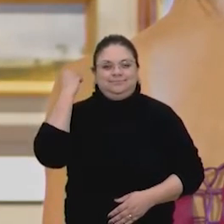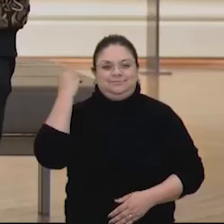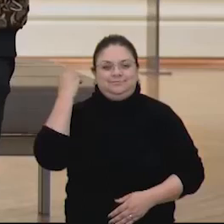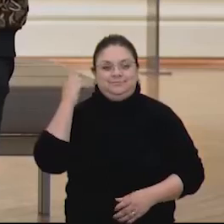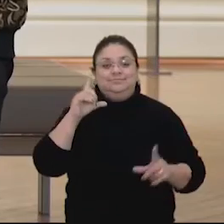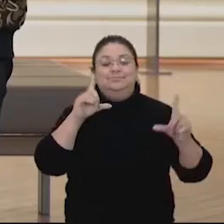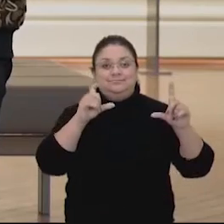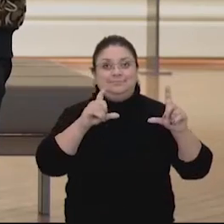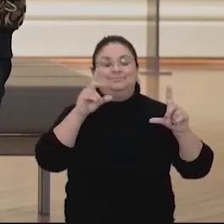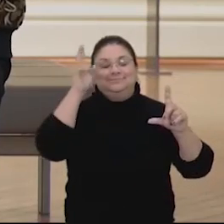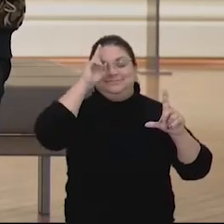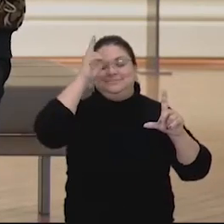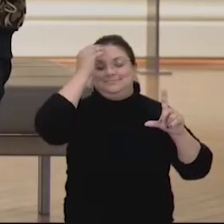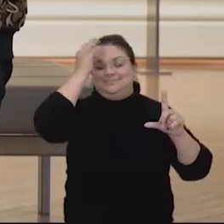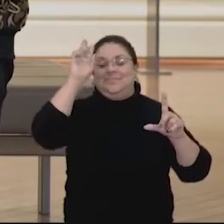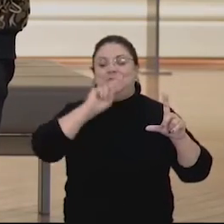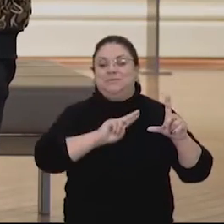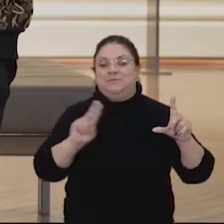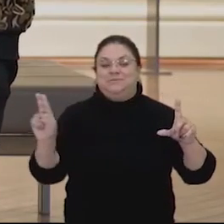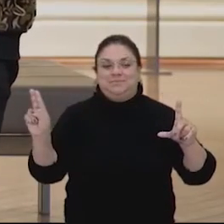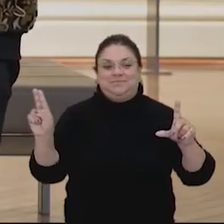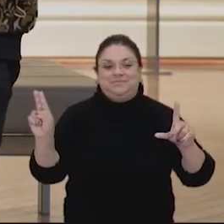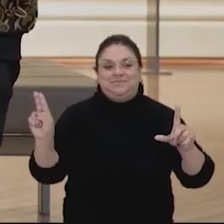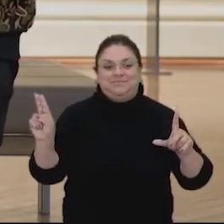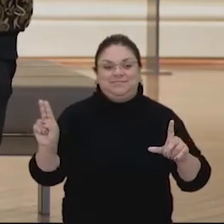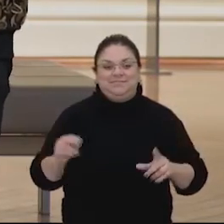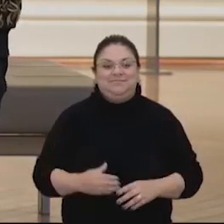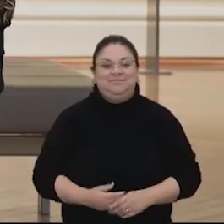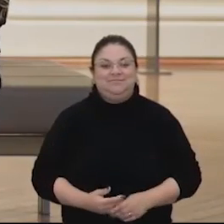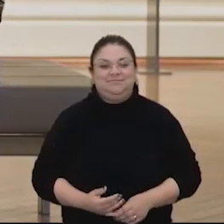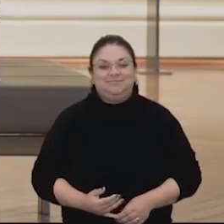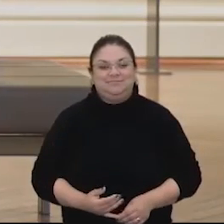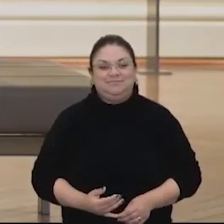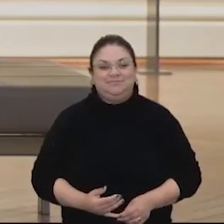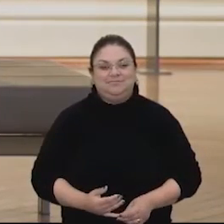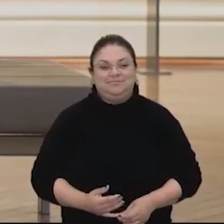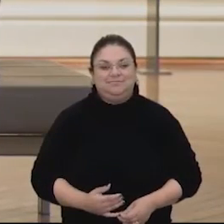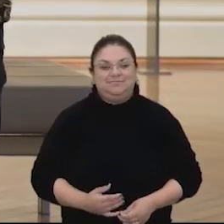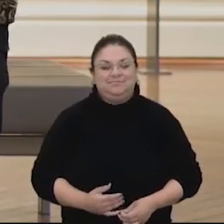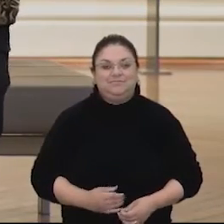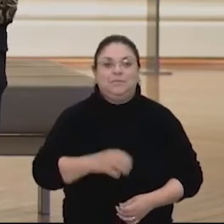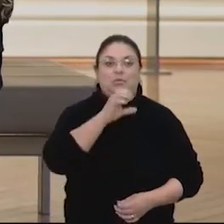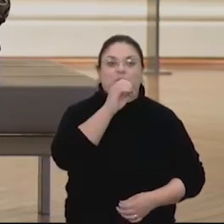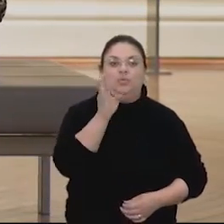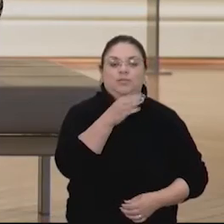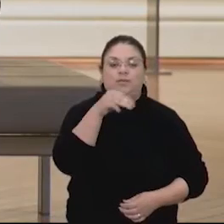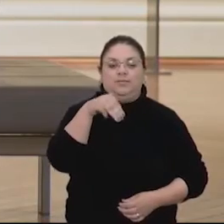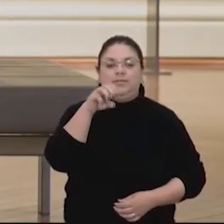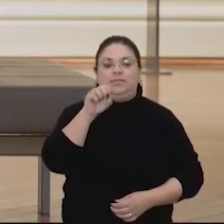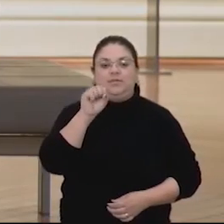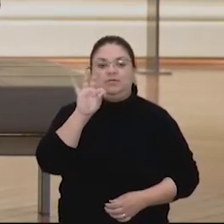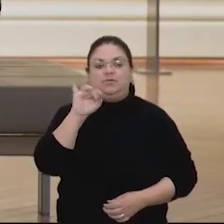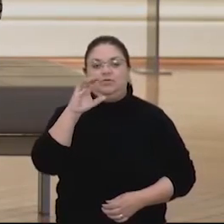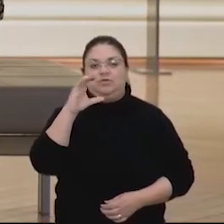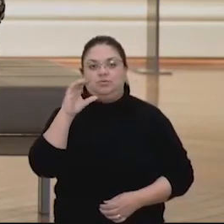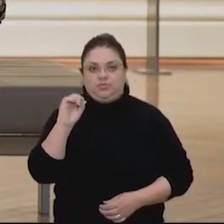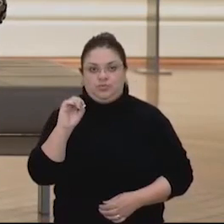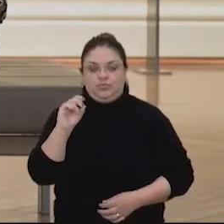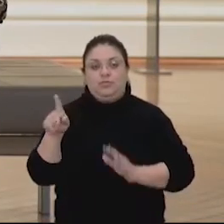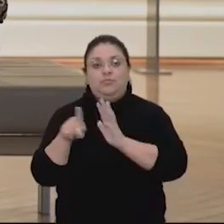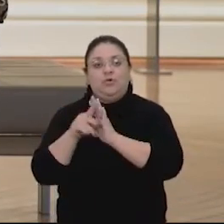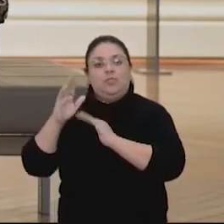me veio a imagem e não me veio o nome. O Mestiço. O Mestiço do Portinari.